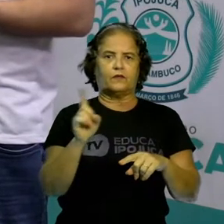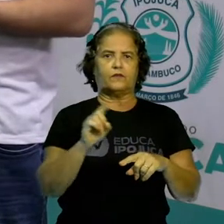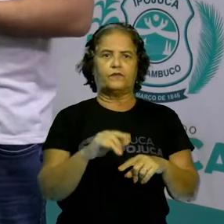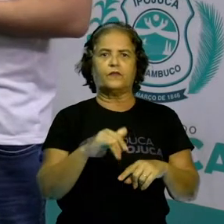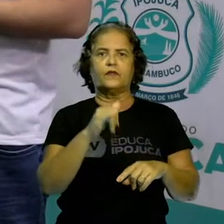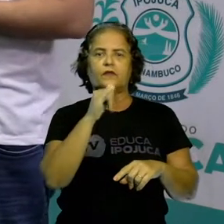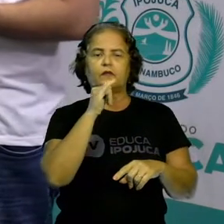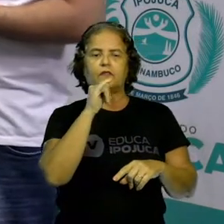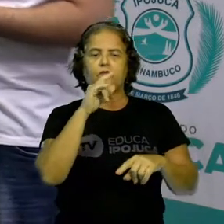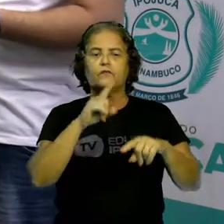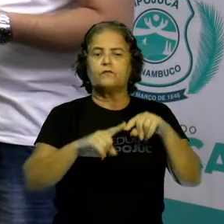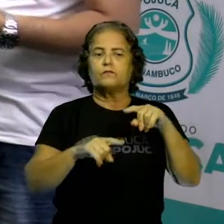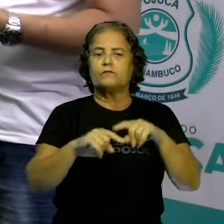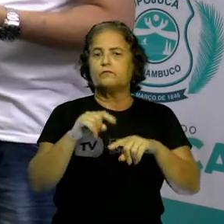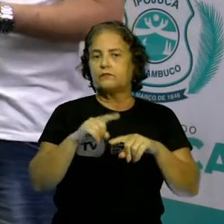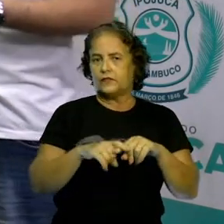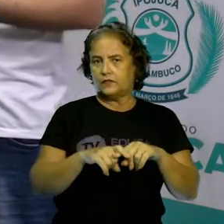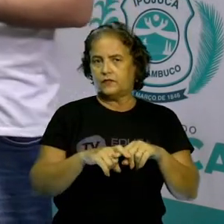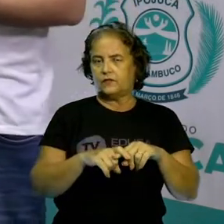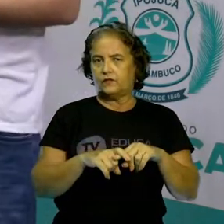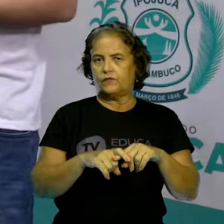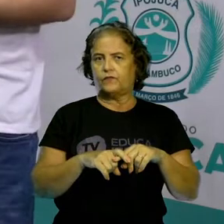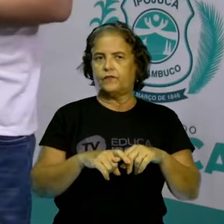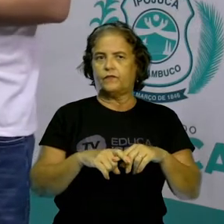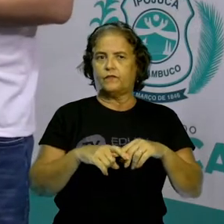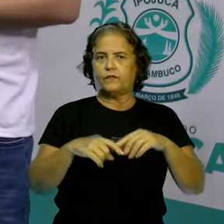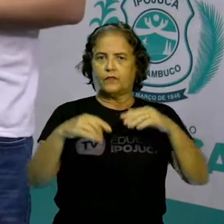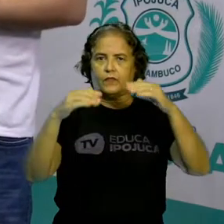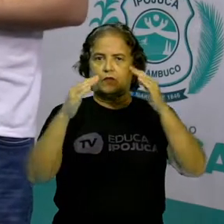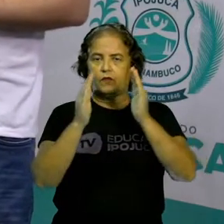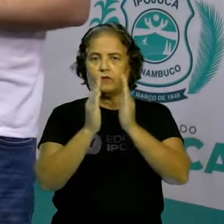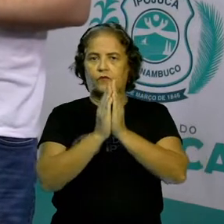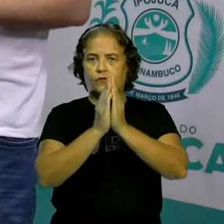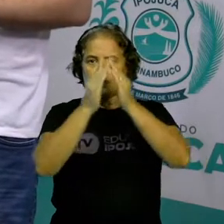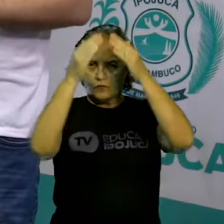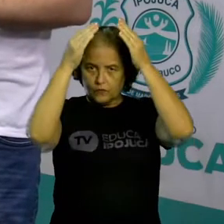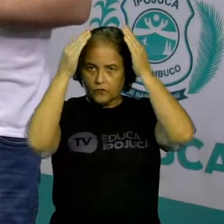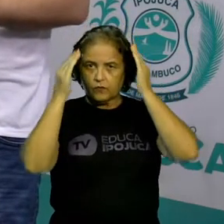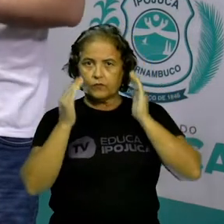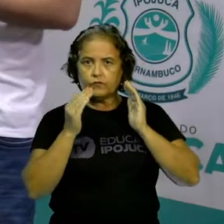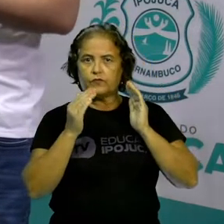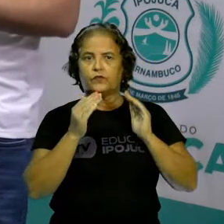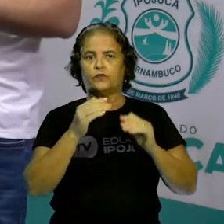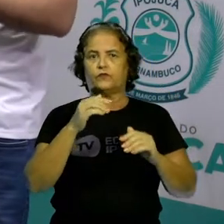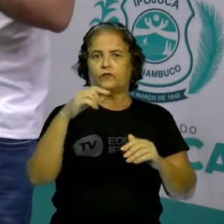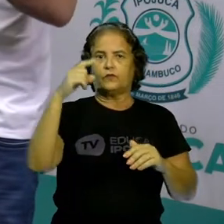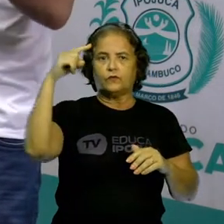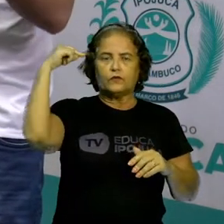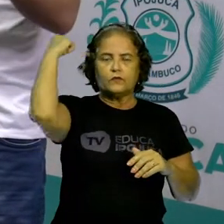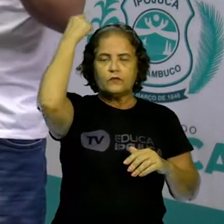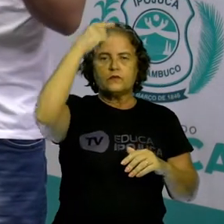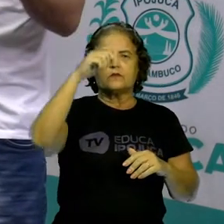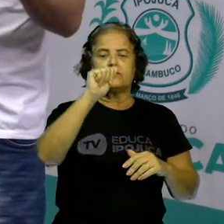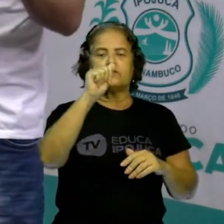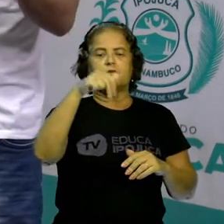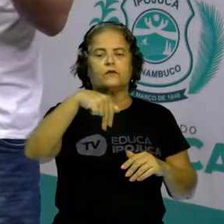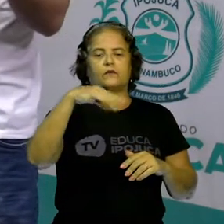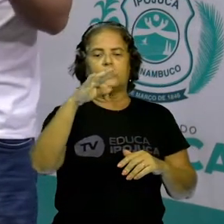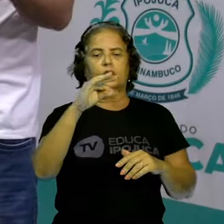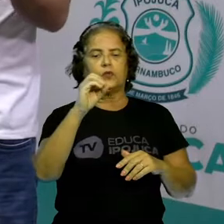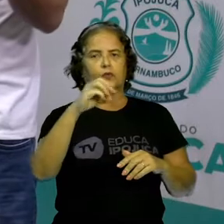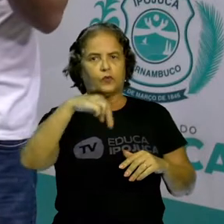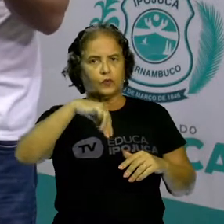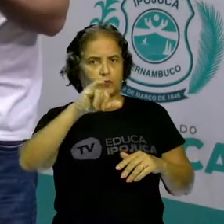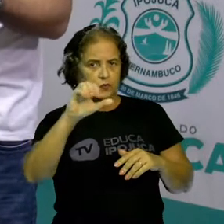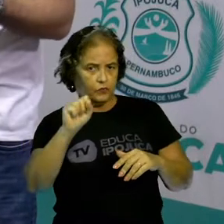de Santo Antônio de Ipojuca, que vocês já devem conhecer aqui no centro de Ipojuca. Um outro exemplo de patrimônio, no caso